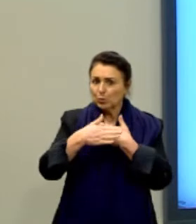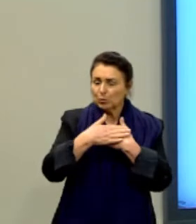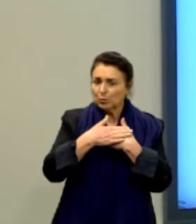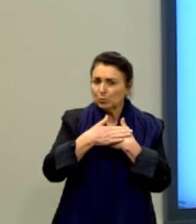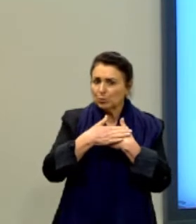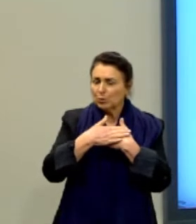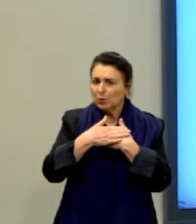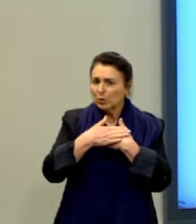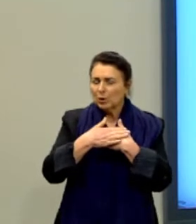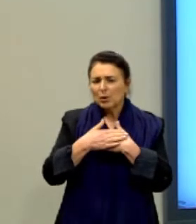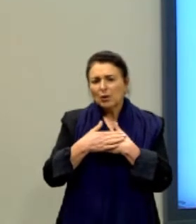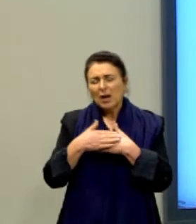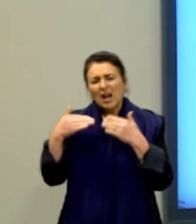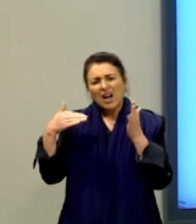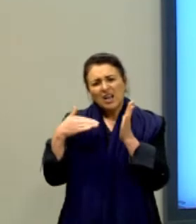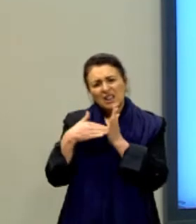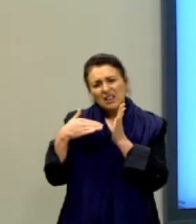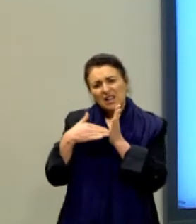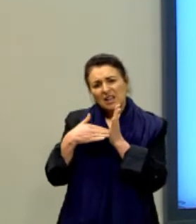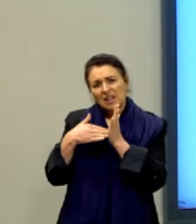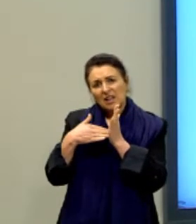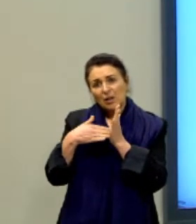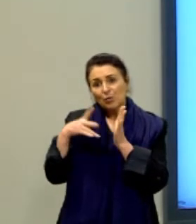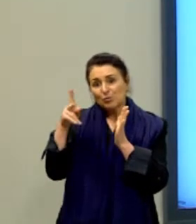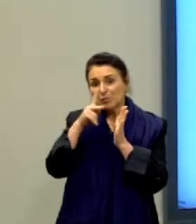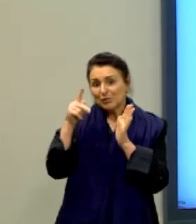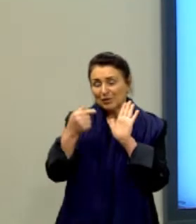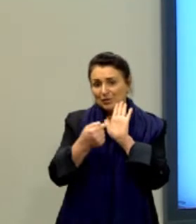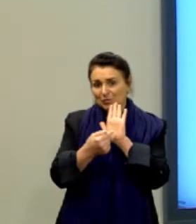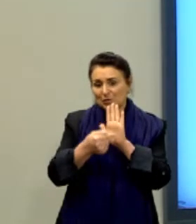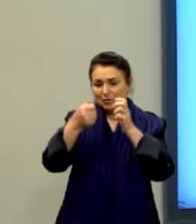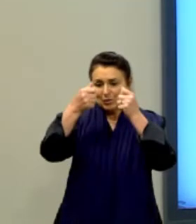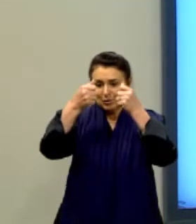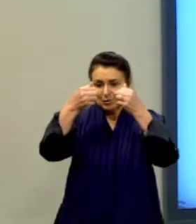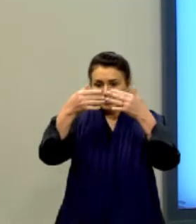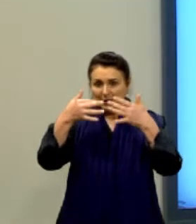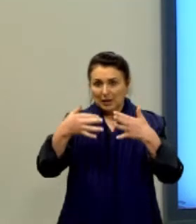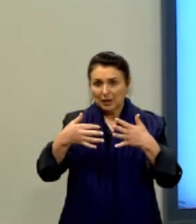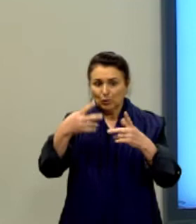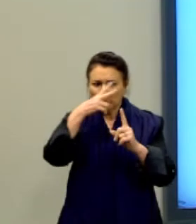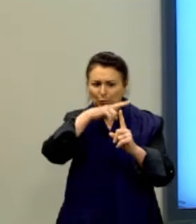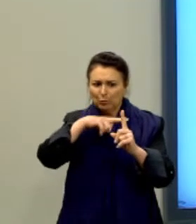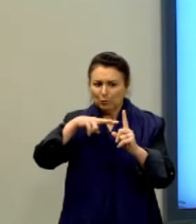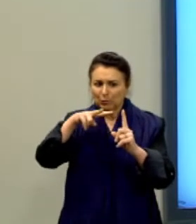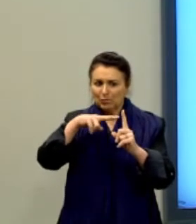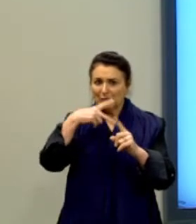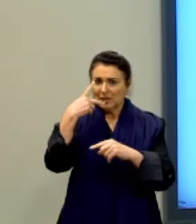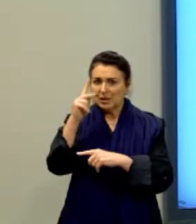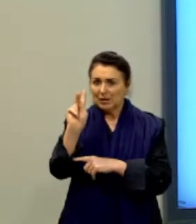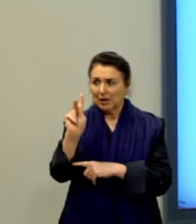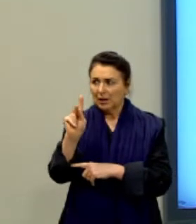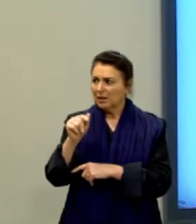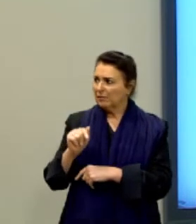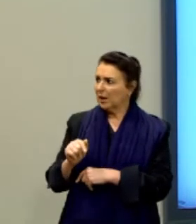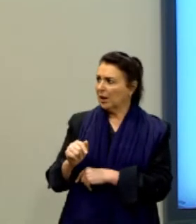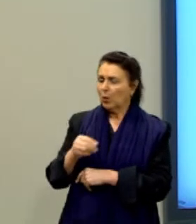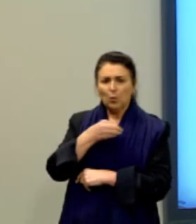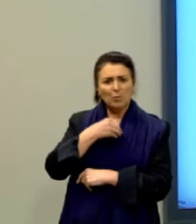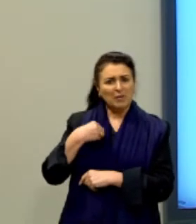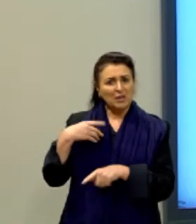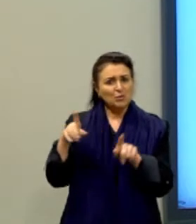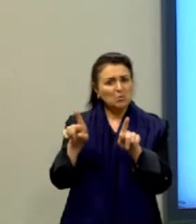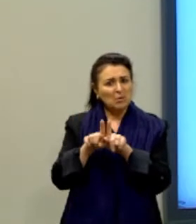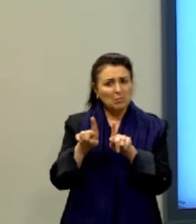até aqui, explicando o conto. Ela vai dizer que no fim, o próprio doutor vai se